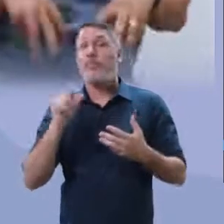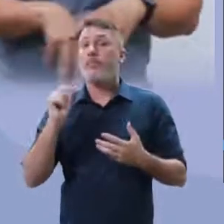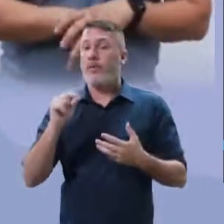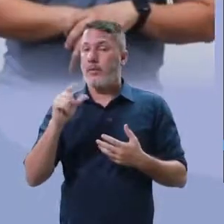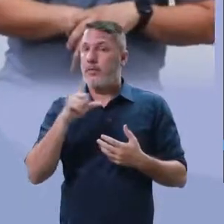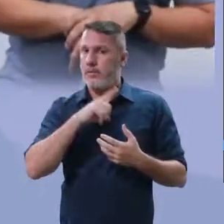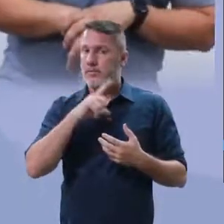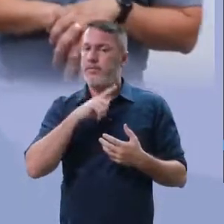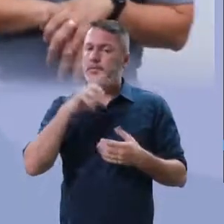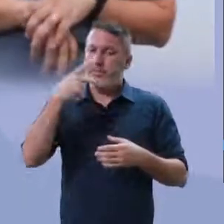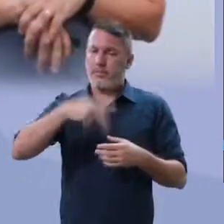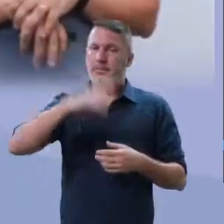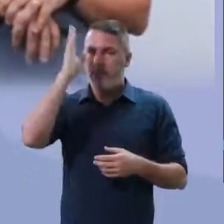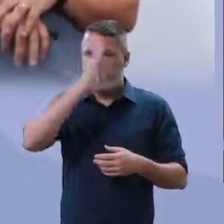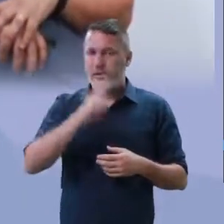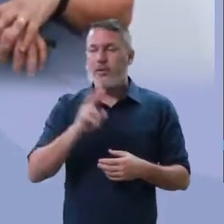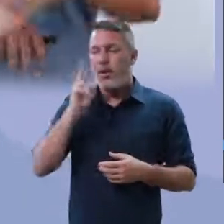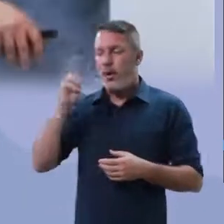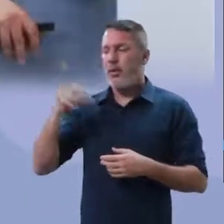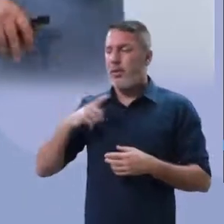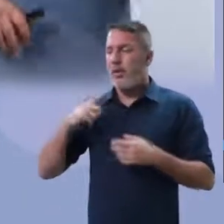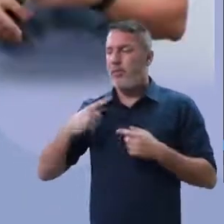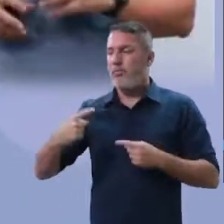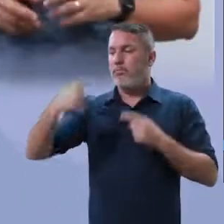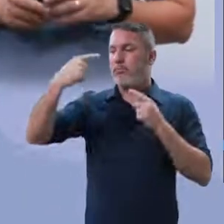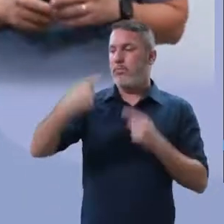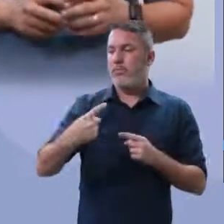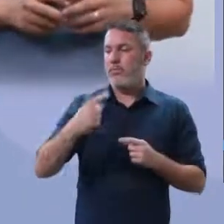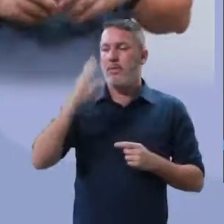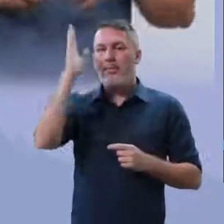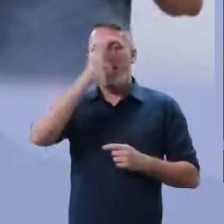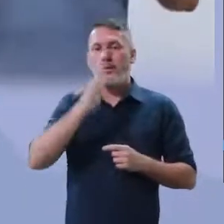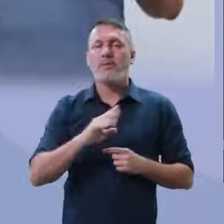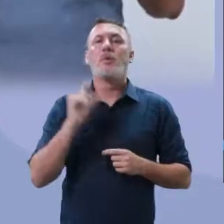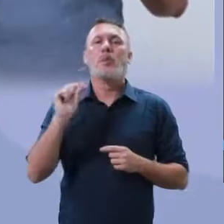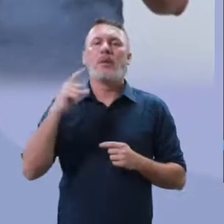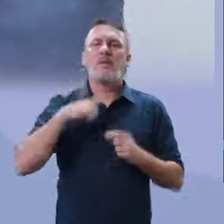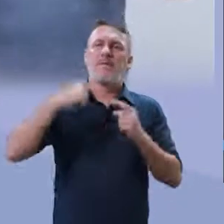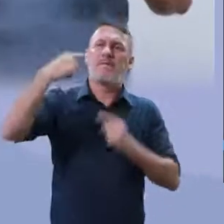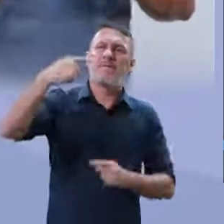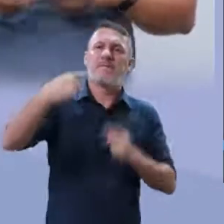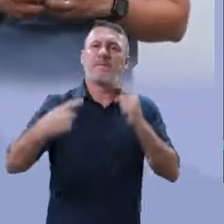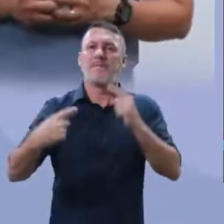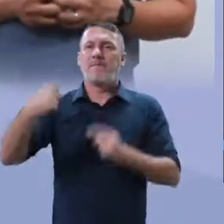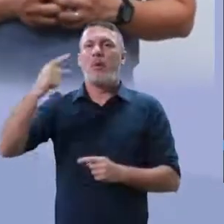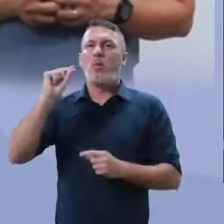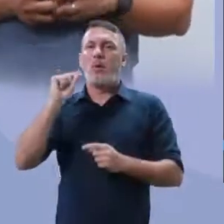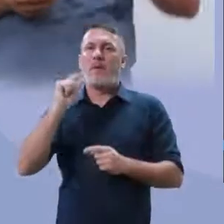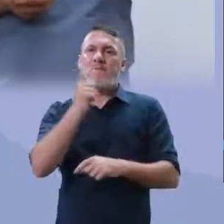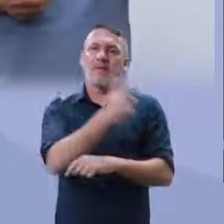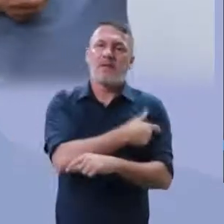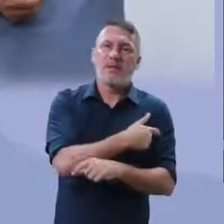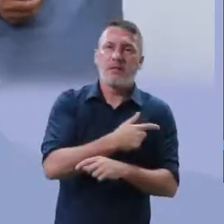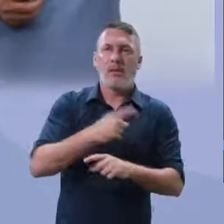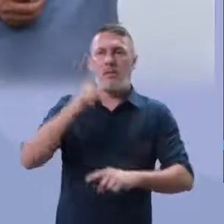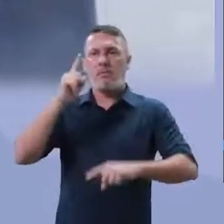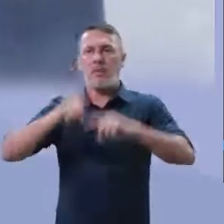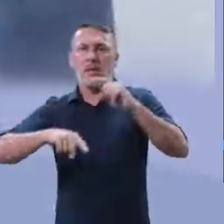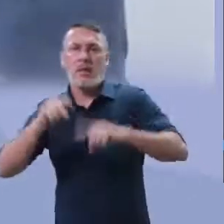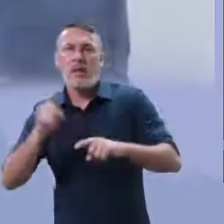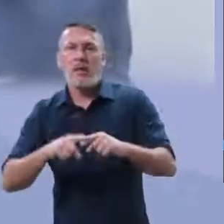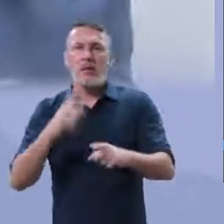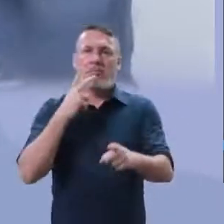que encaixe apenas no nosso país, no nosso lindo Brasil, é ali, a disputa entre países por materiais e recursos para o combate ao vírus.